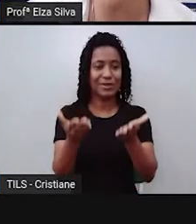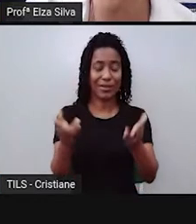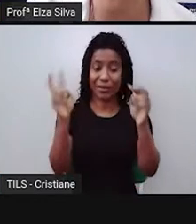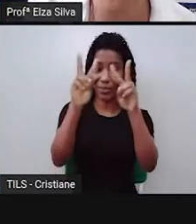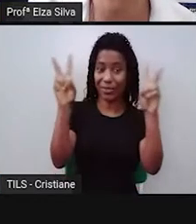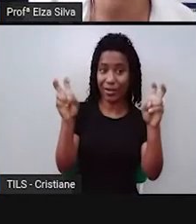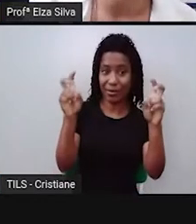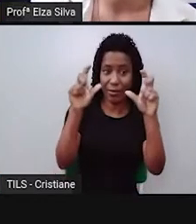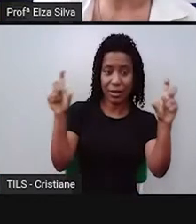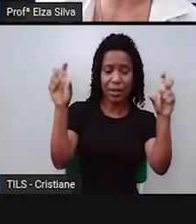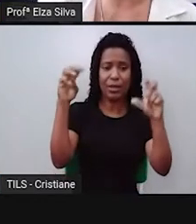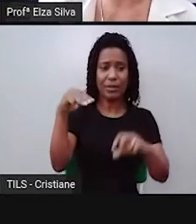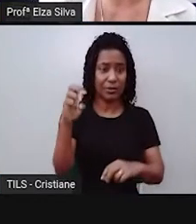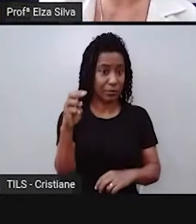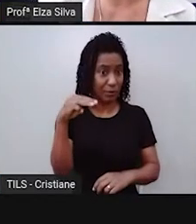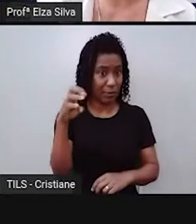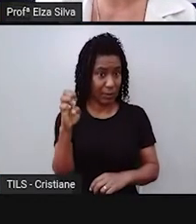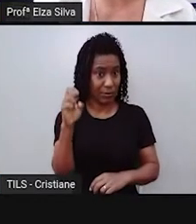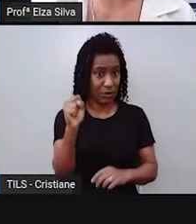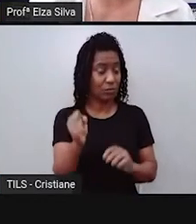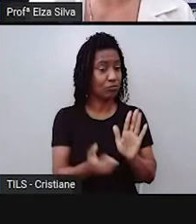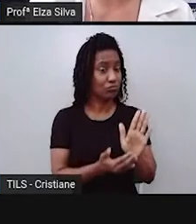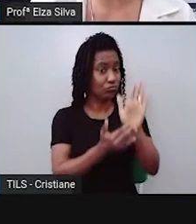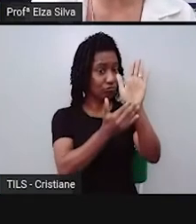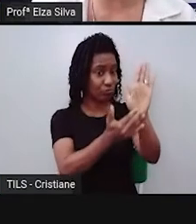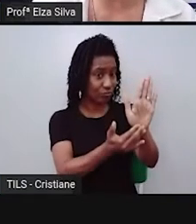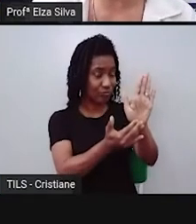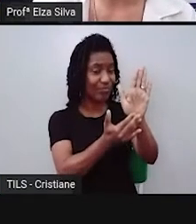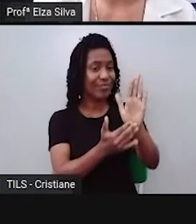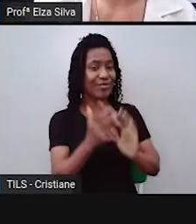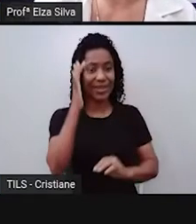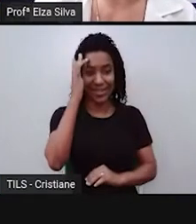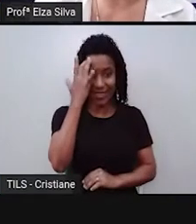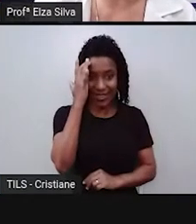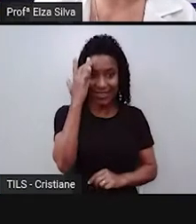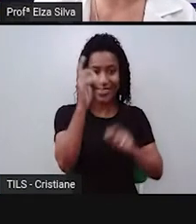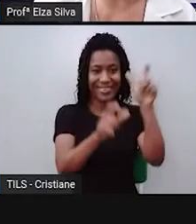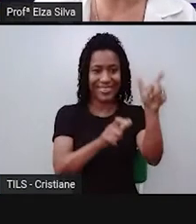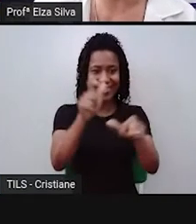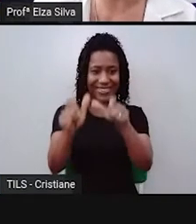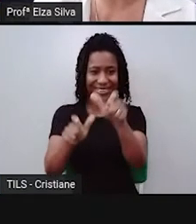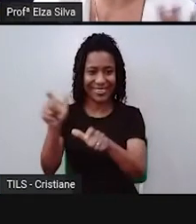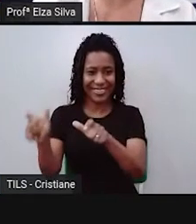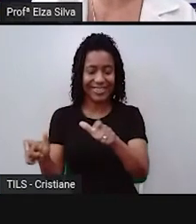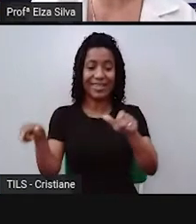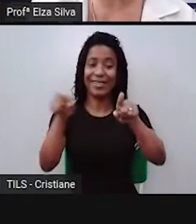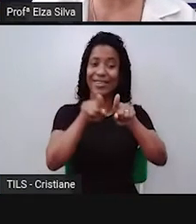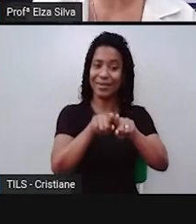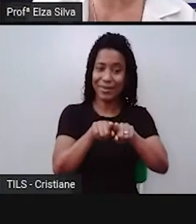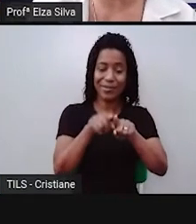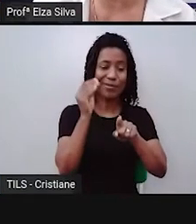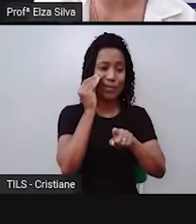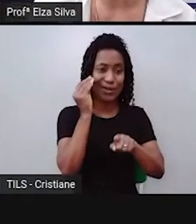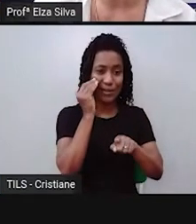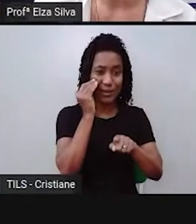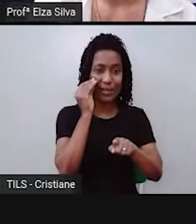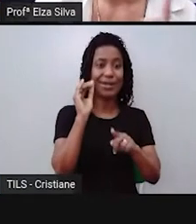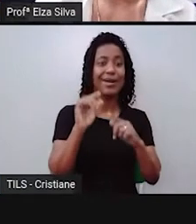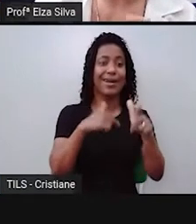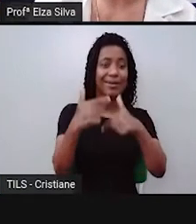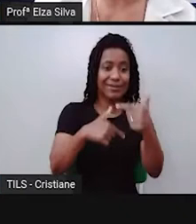crítico. Além disso, vamos descrever ações que estarão acontecendo em algum período no futuro.